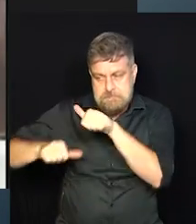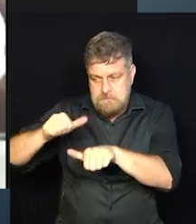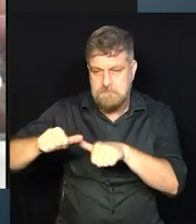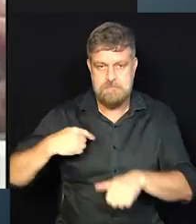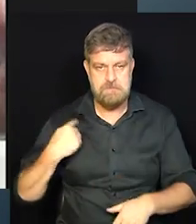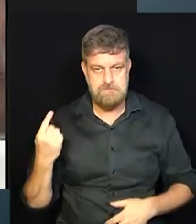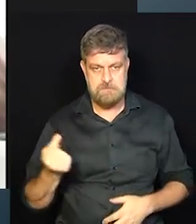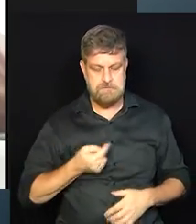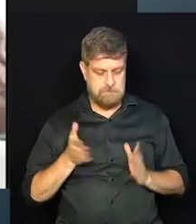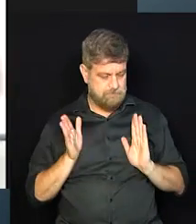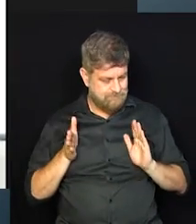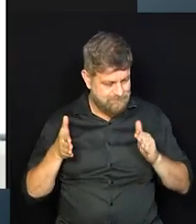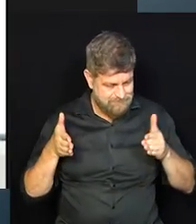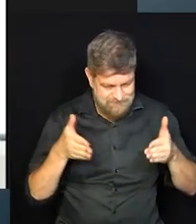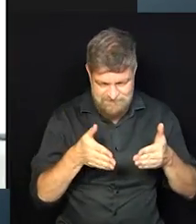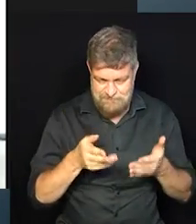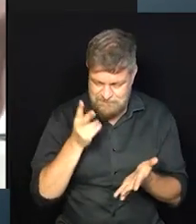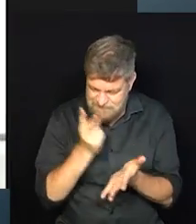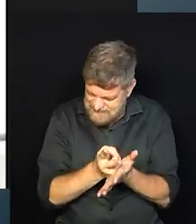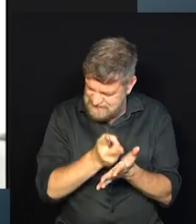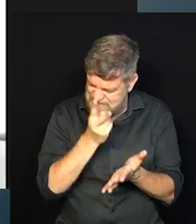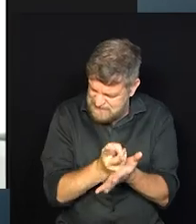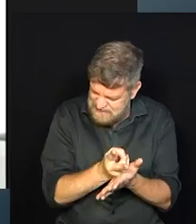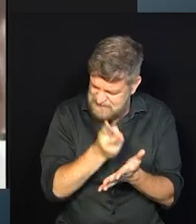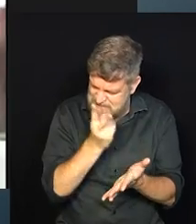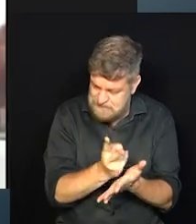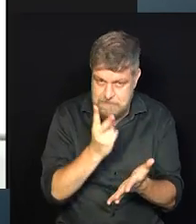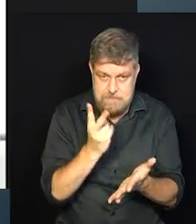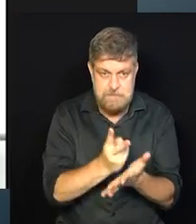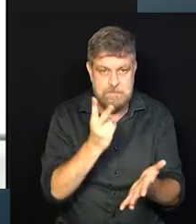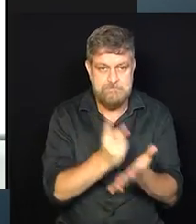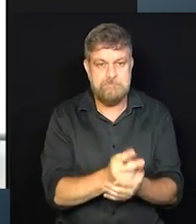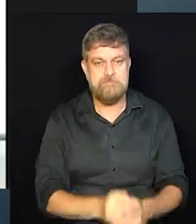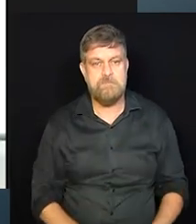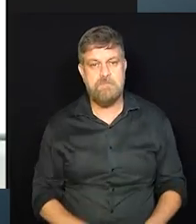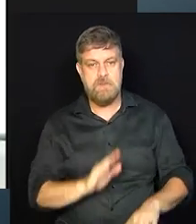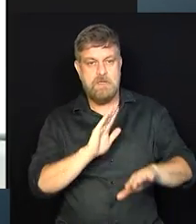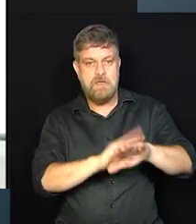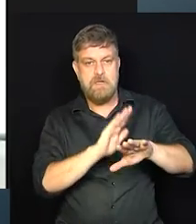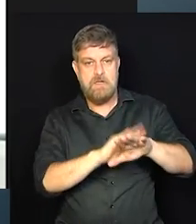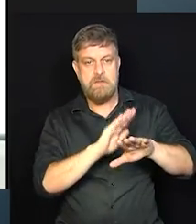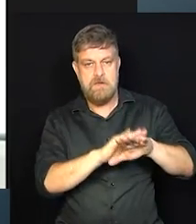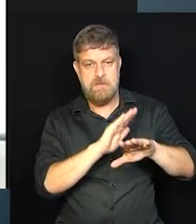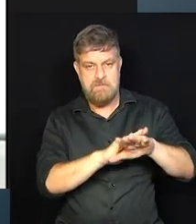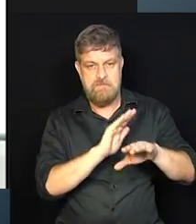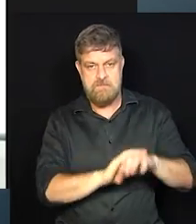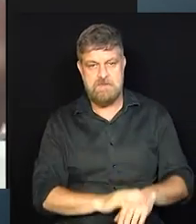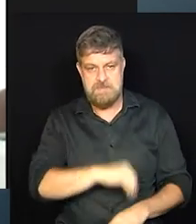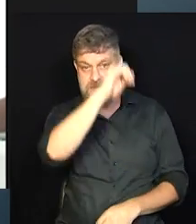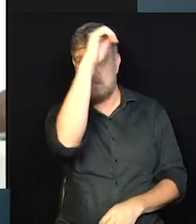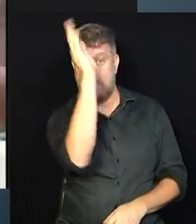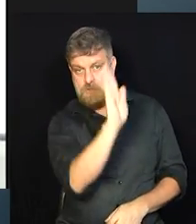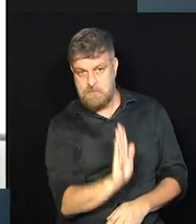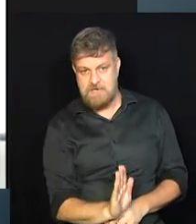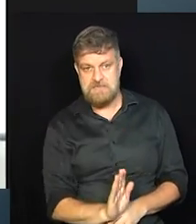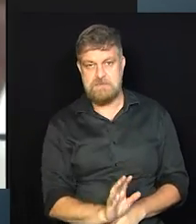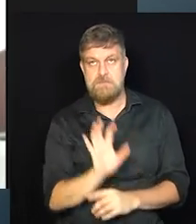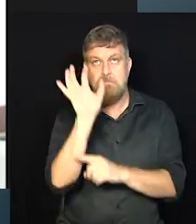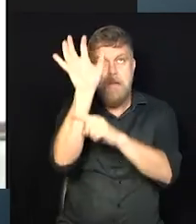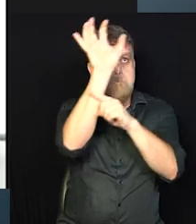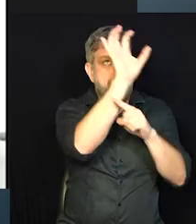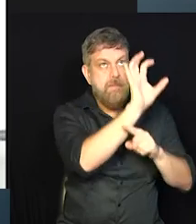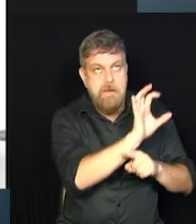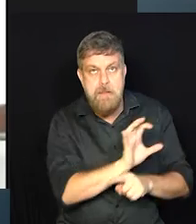mergulhou nesse mundo cada vez mais, cada vez mais intenso. A gente fez eventos ao redor do Brasil, em quase